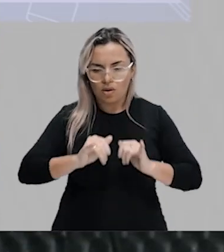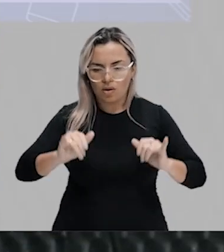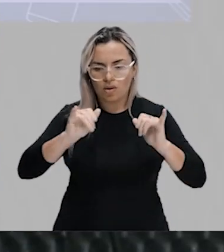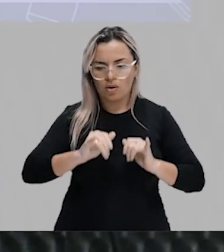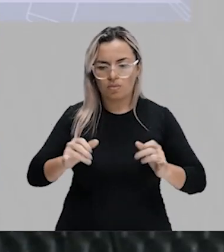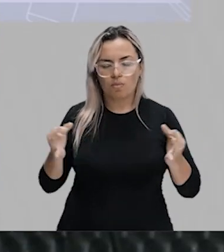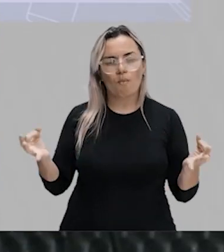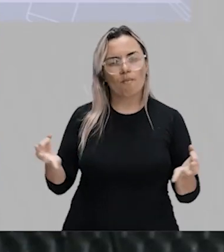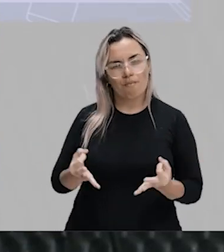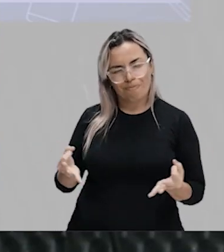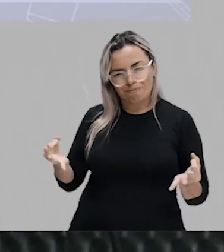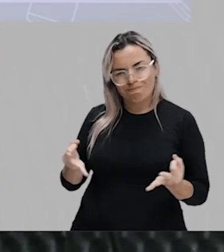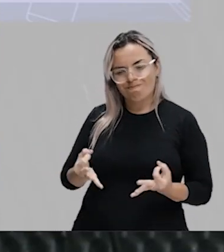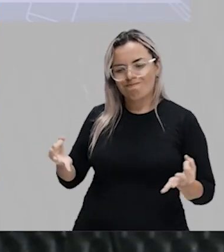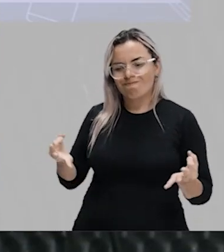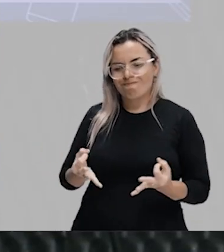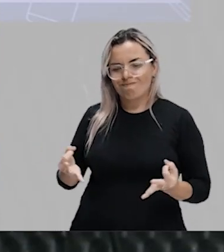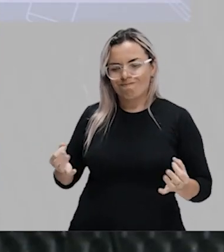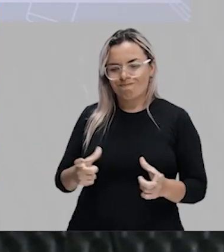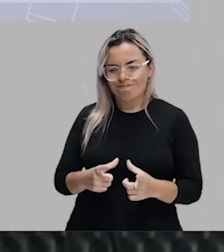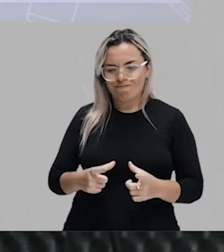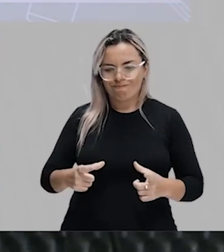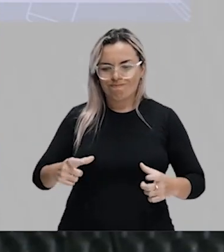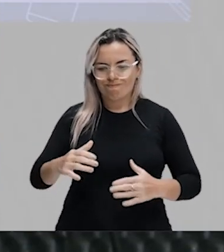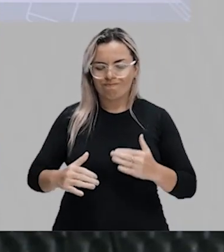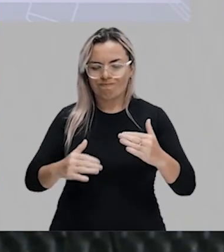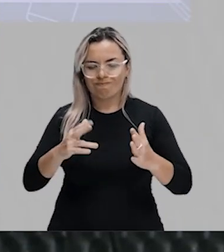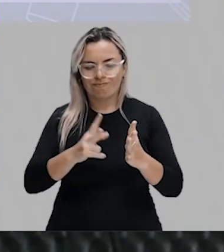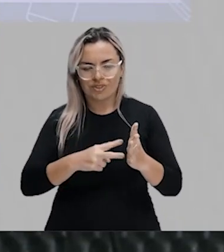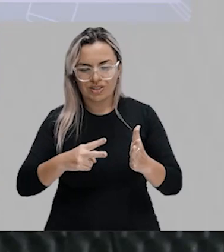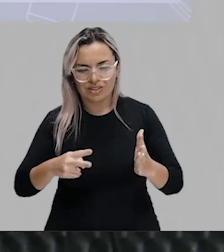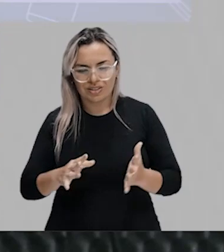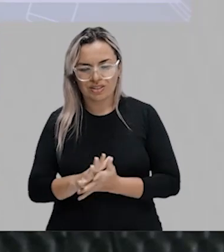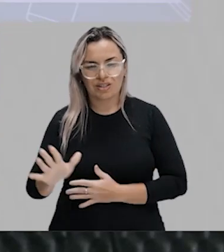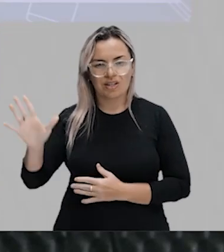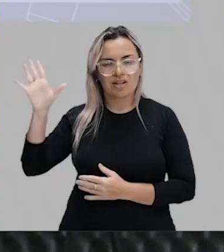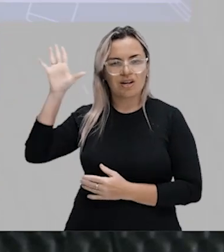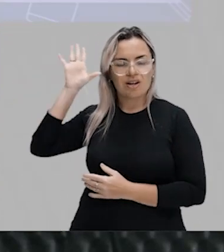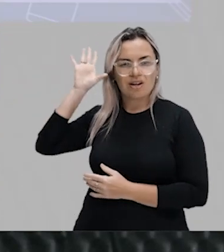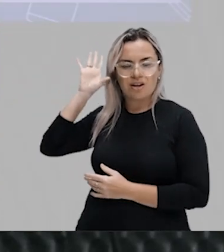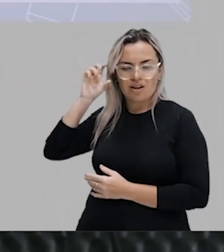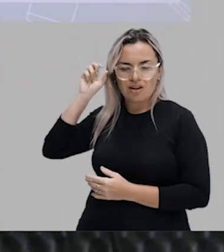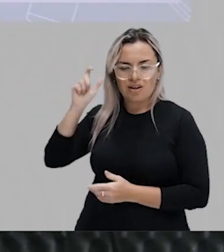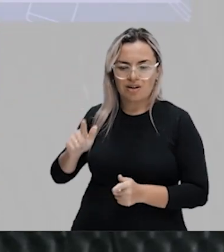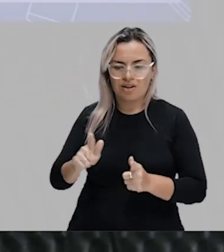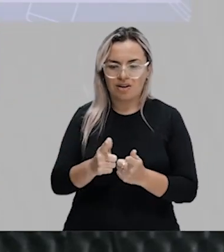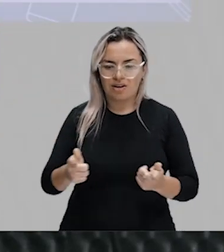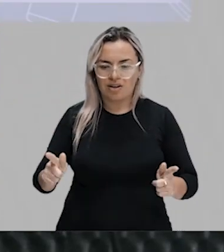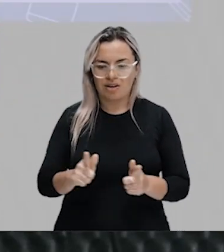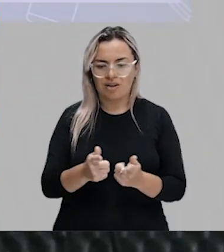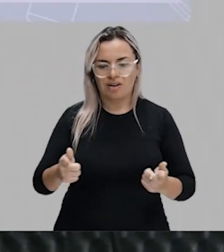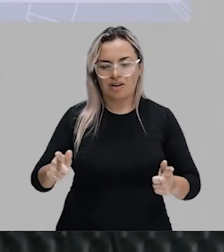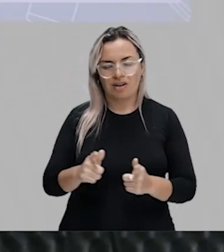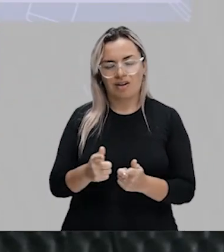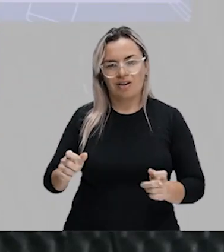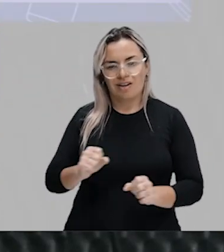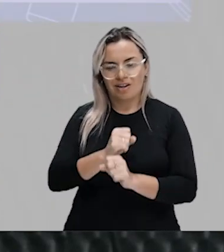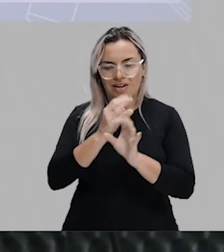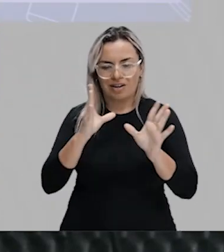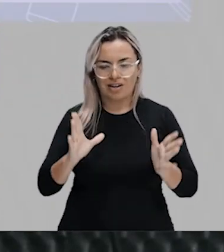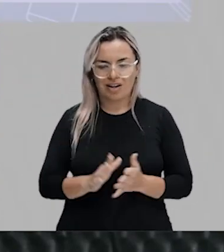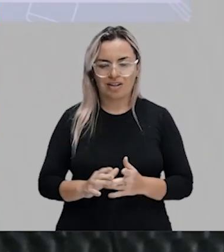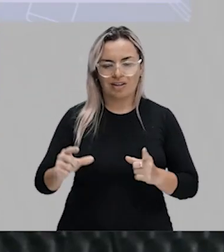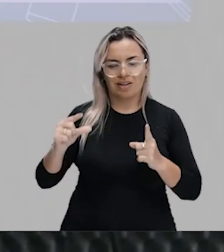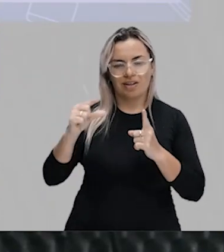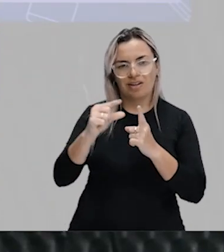É ótimo para enriquecer o vocabulário. Escutando músicas. E, claro, chapando. Esse termo,